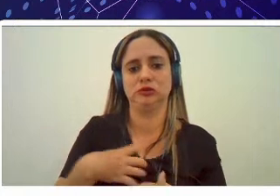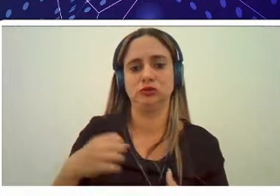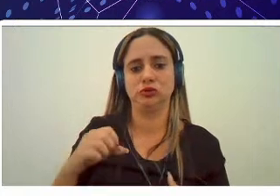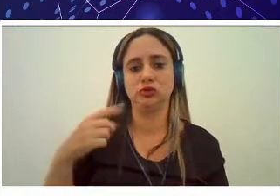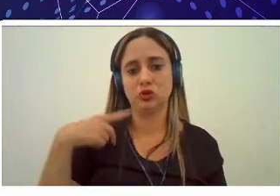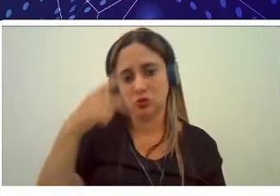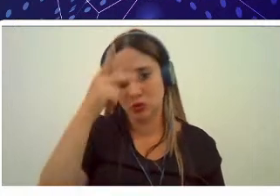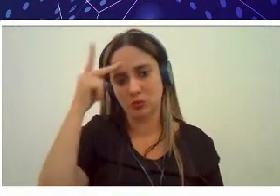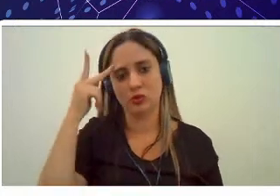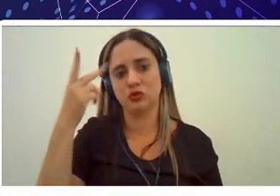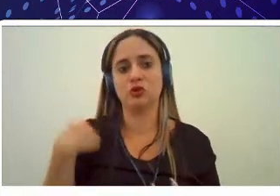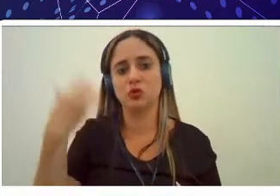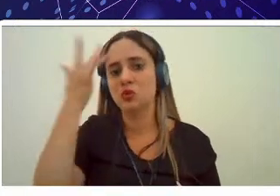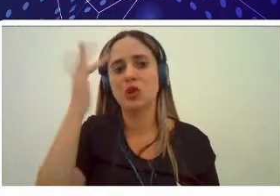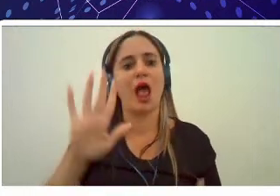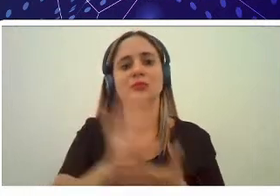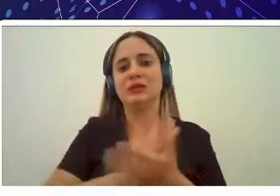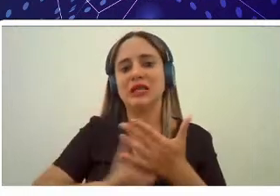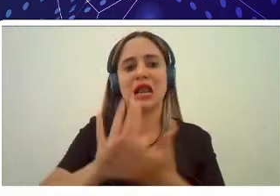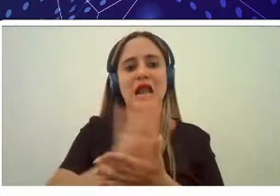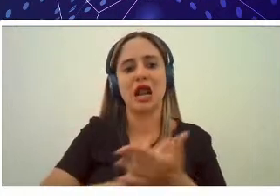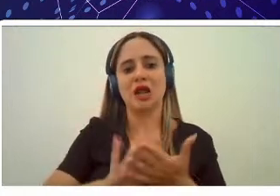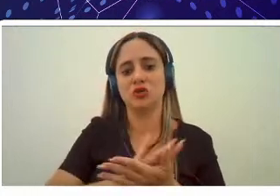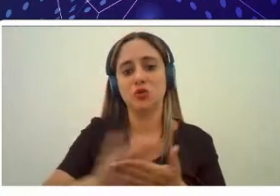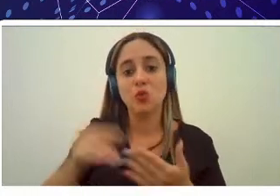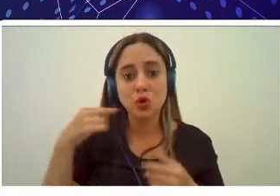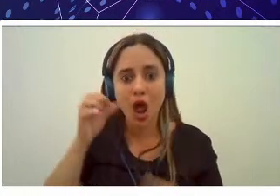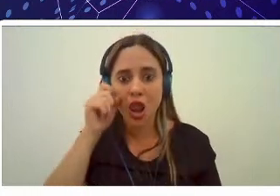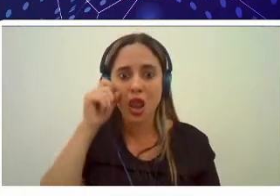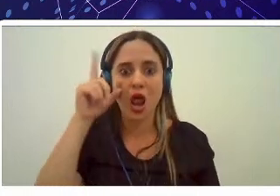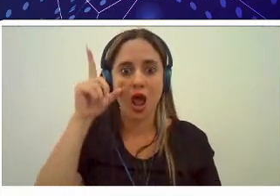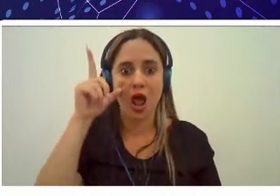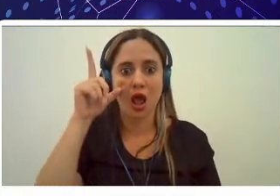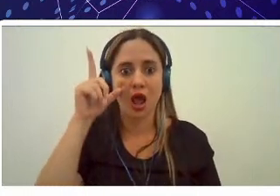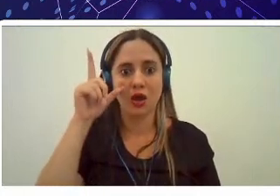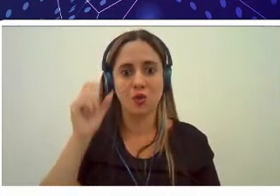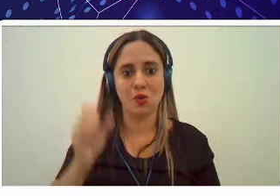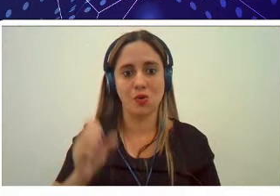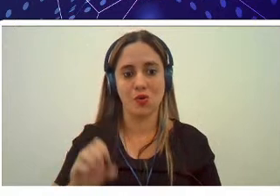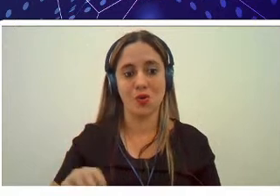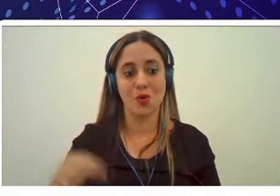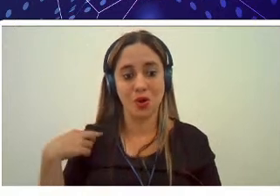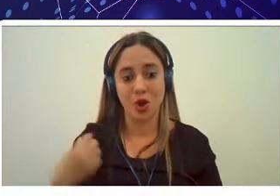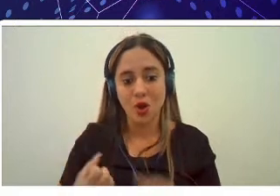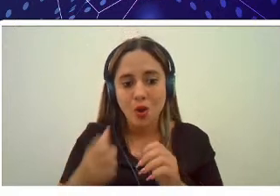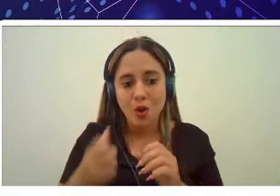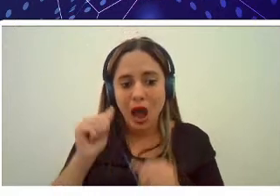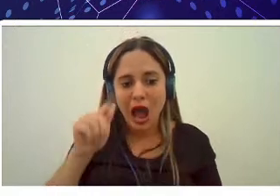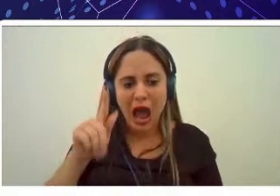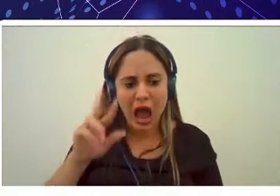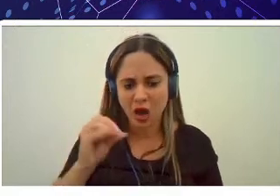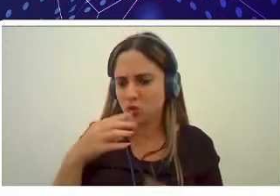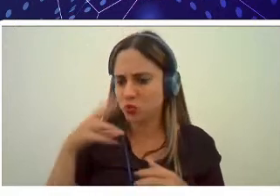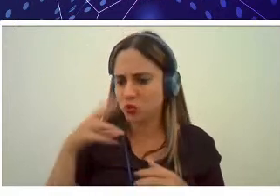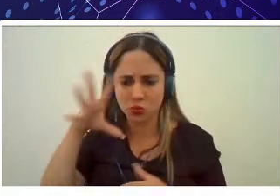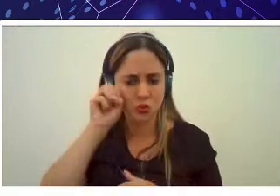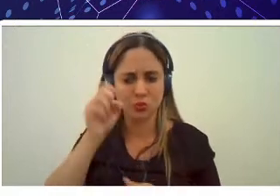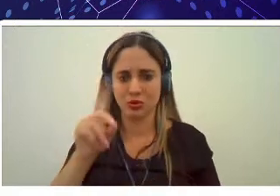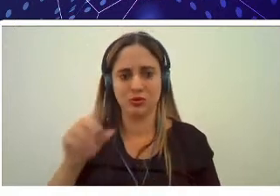não tem a noção nenhuma de que quando ela acorda o agro não dormiu o agro continua trabalhando ali o agro